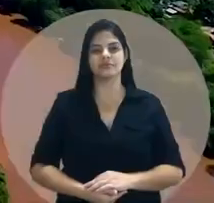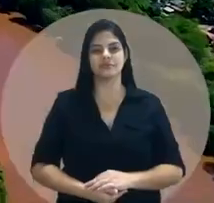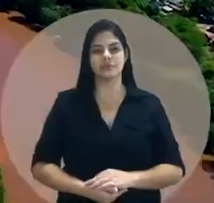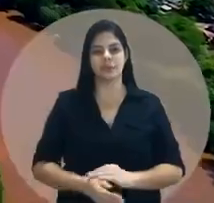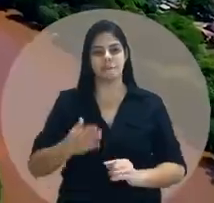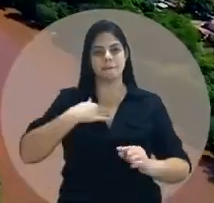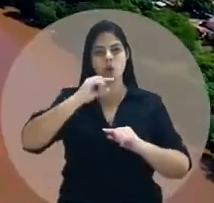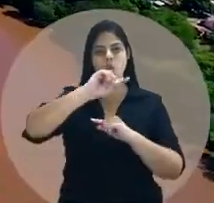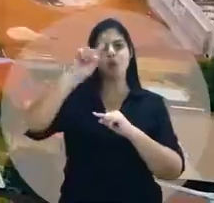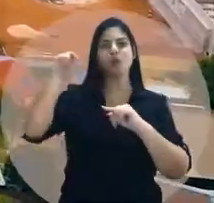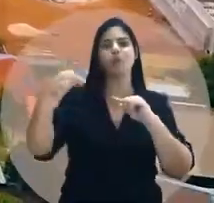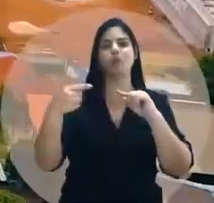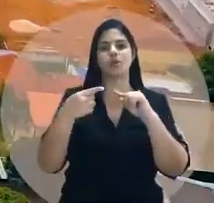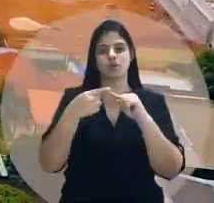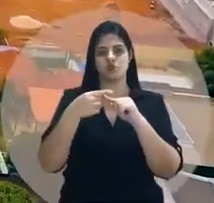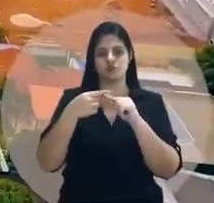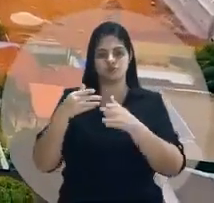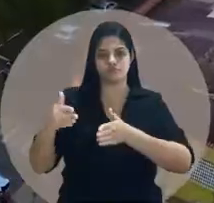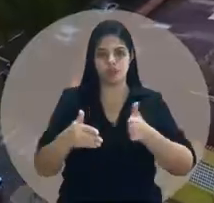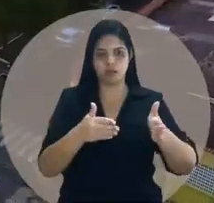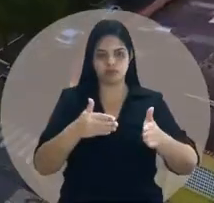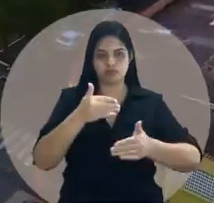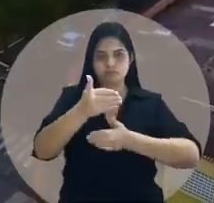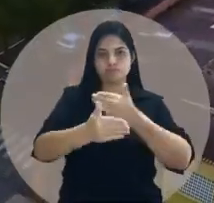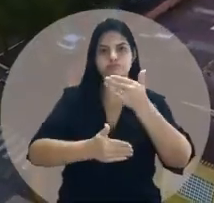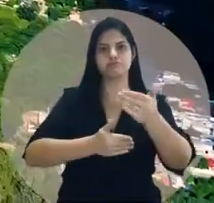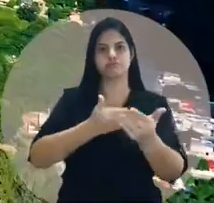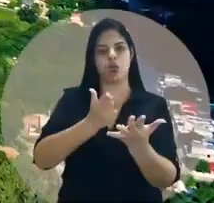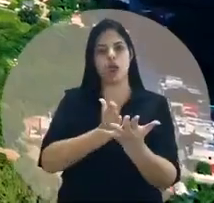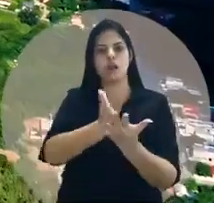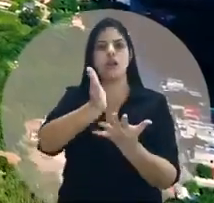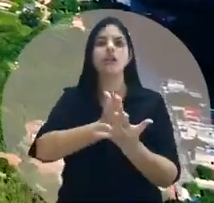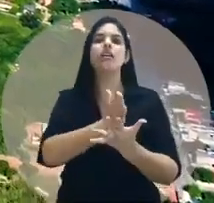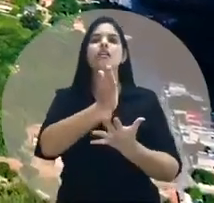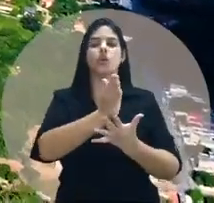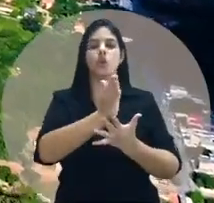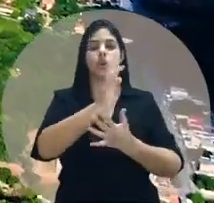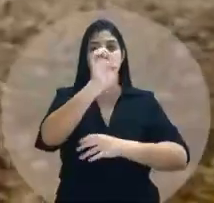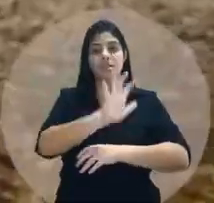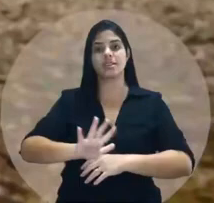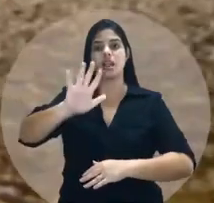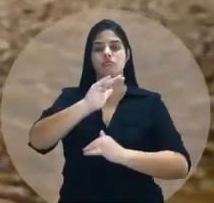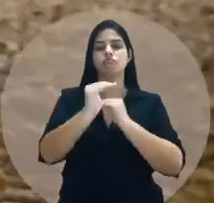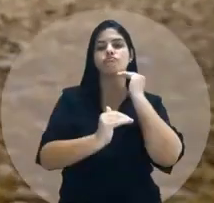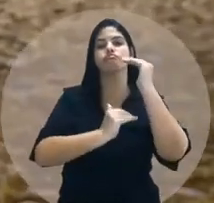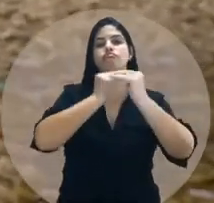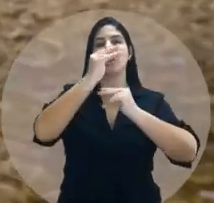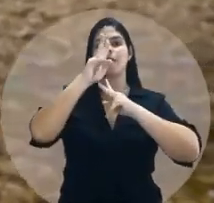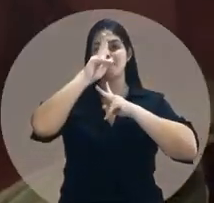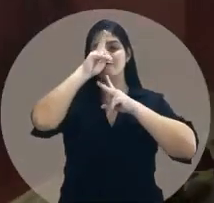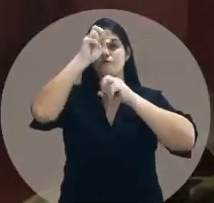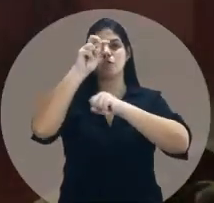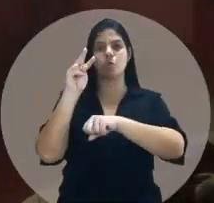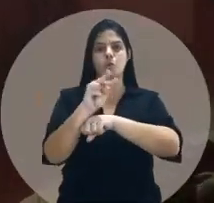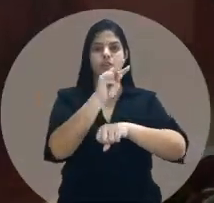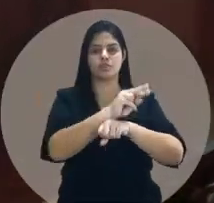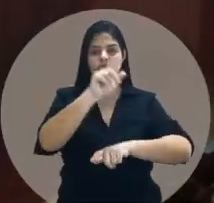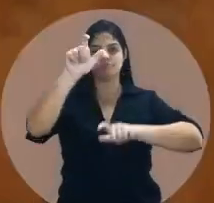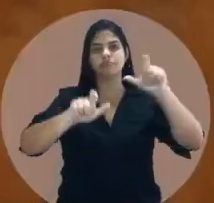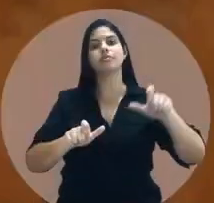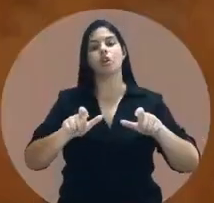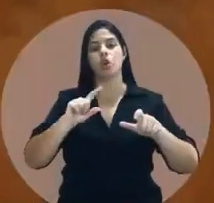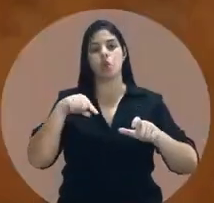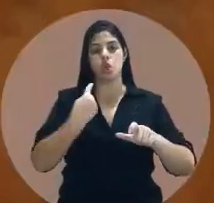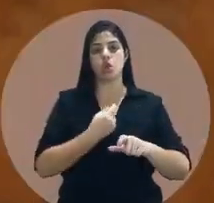Minha missão é abrir caminhos em todas as direções. Para que o Estado cresça e tenha força para proteger as pessoas.